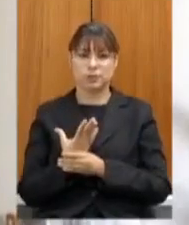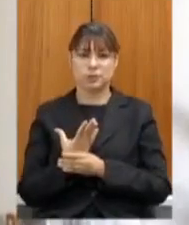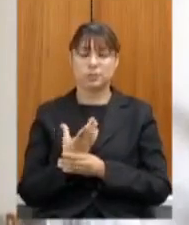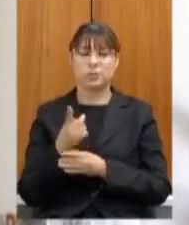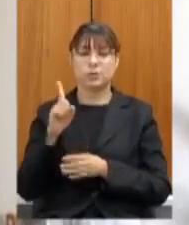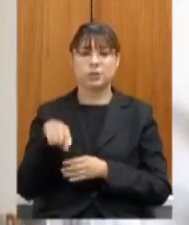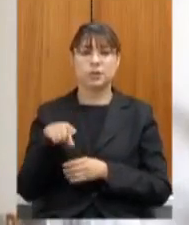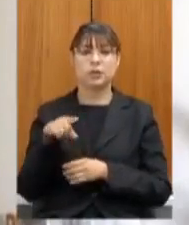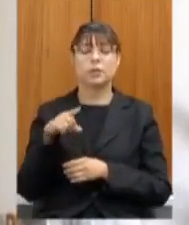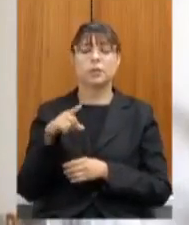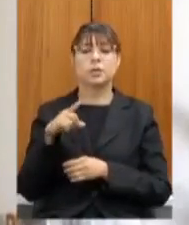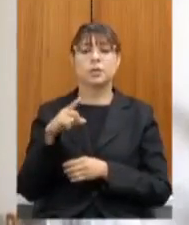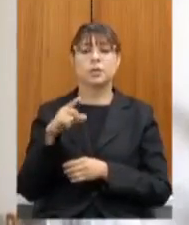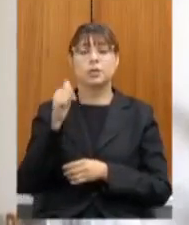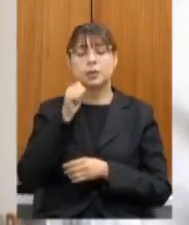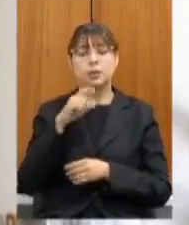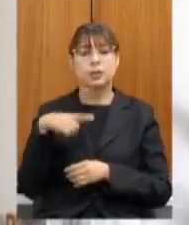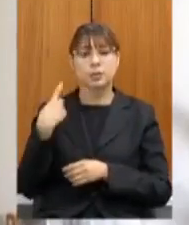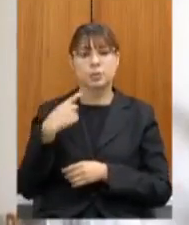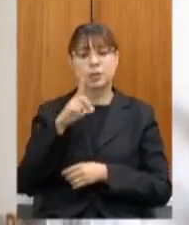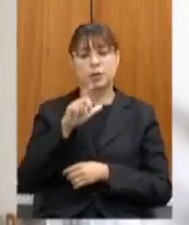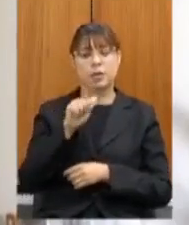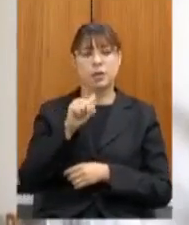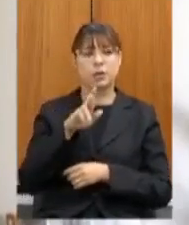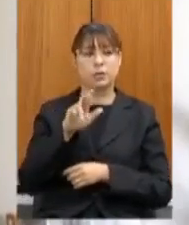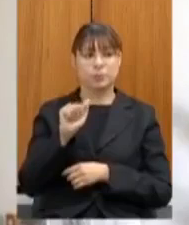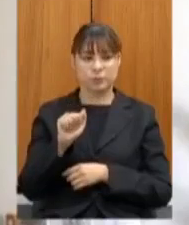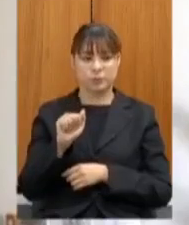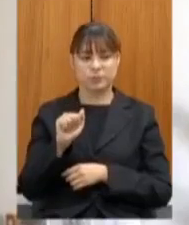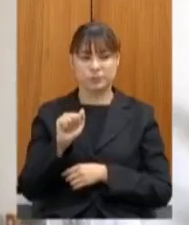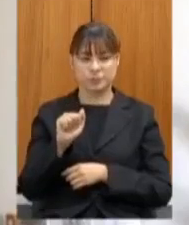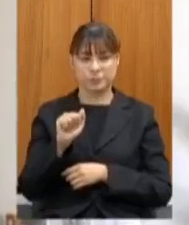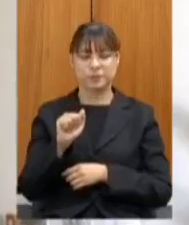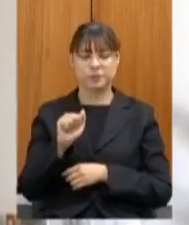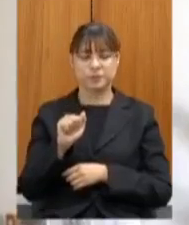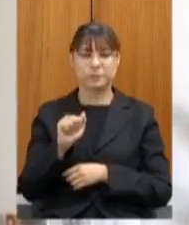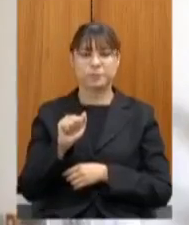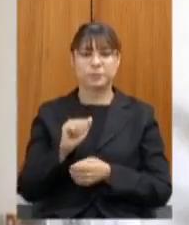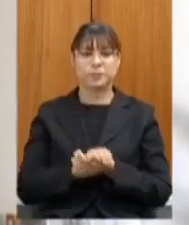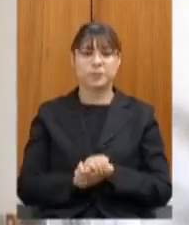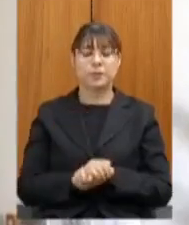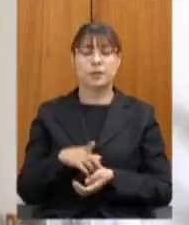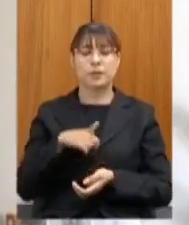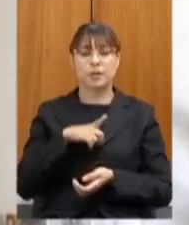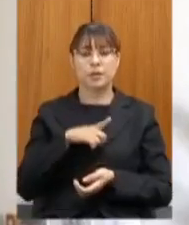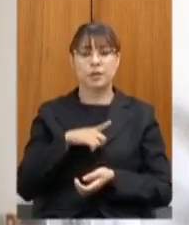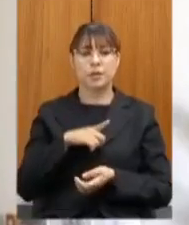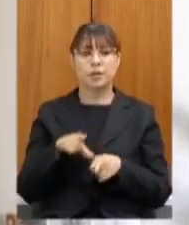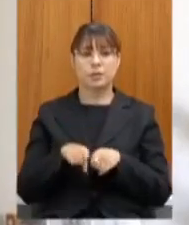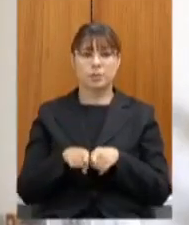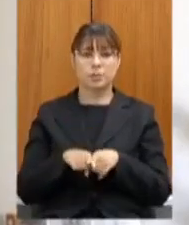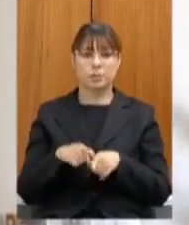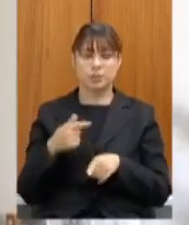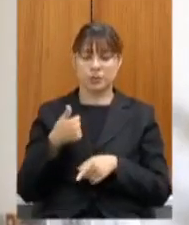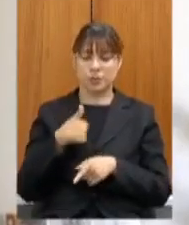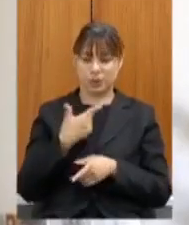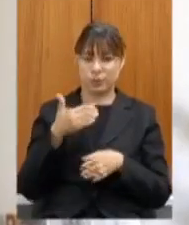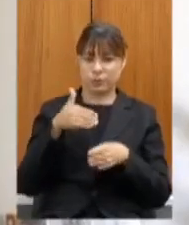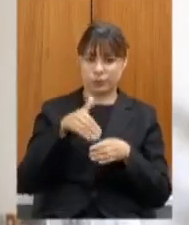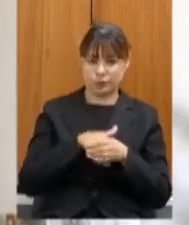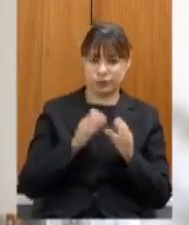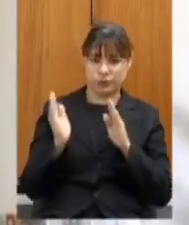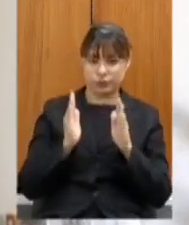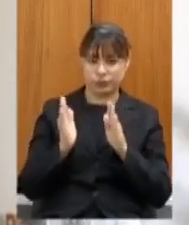deputada Laura a ideia dela e nós tivemos o meu mandato e o mandato dela